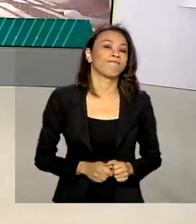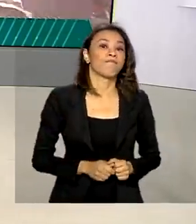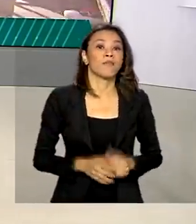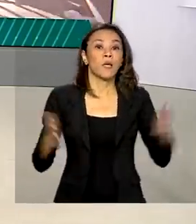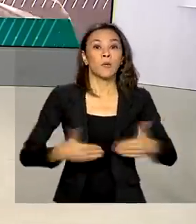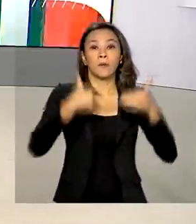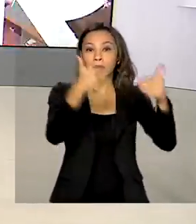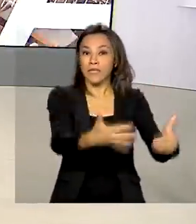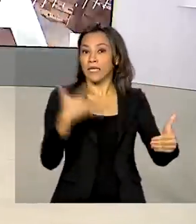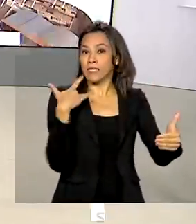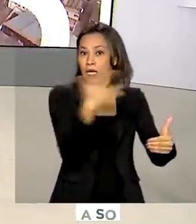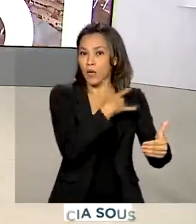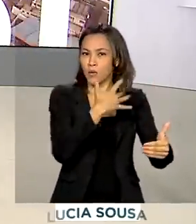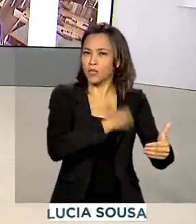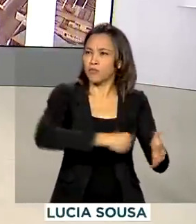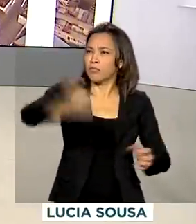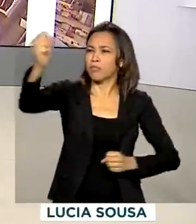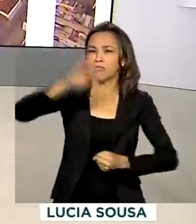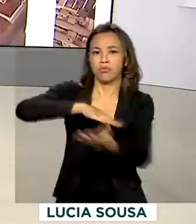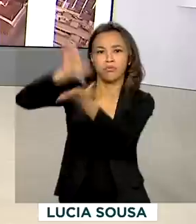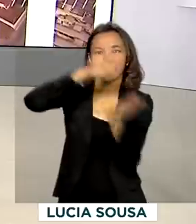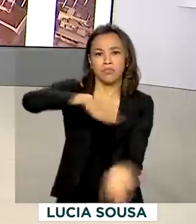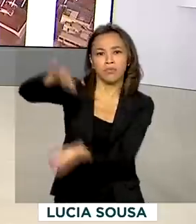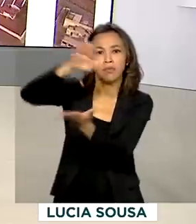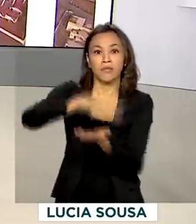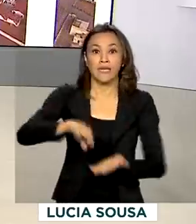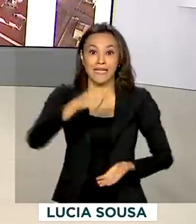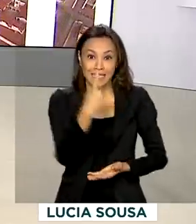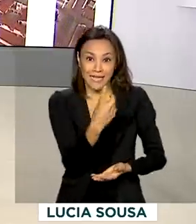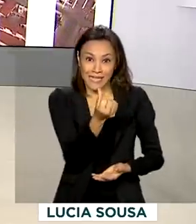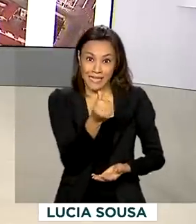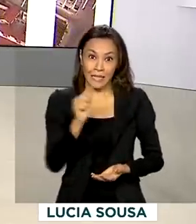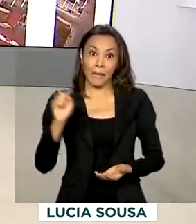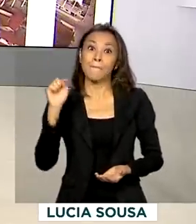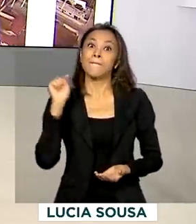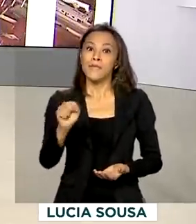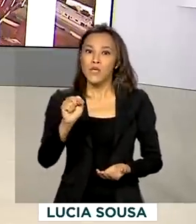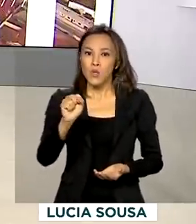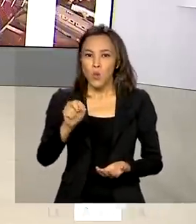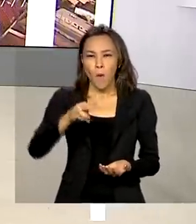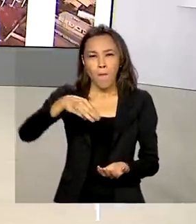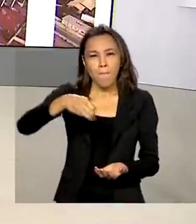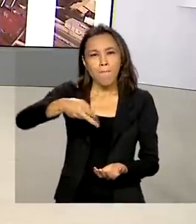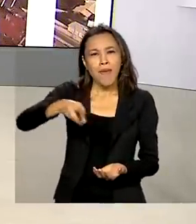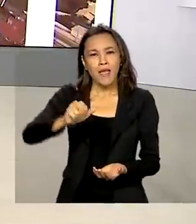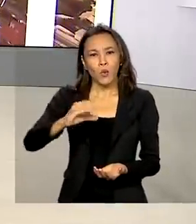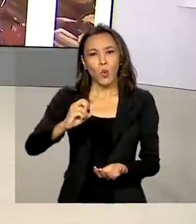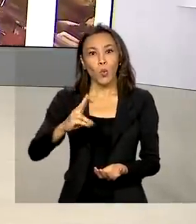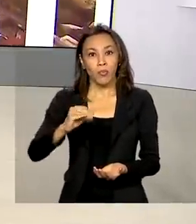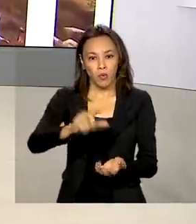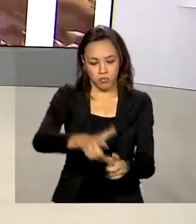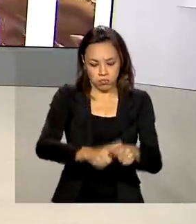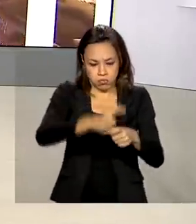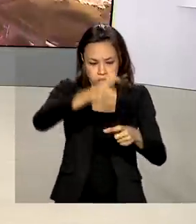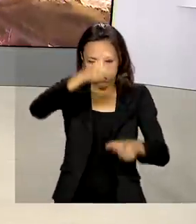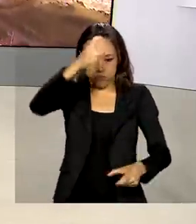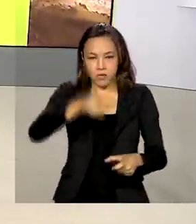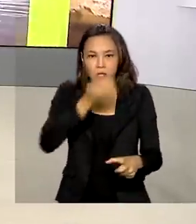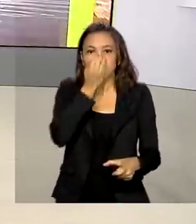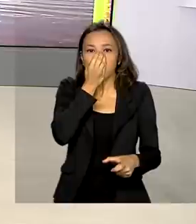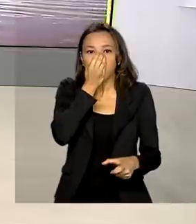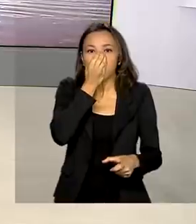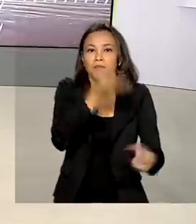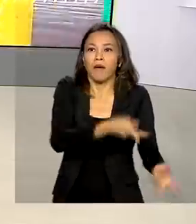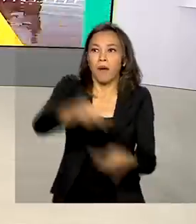Saúde enviou para o Amazonas 160 mil metros cúbicos de oxigênio para abastecer a rede hospitalar da capital.